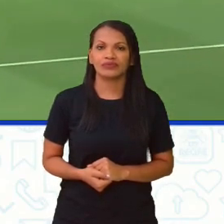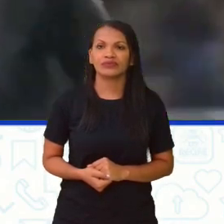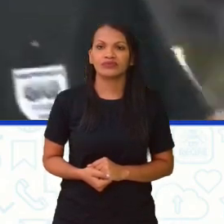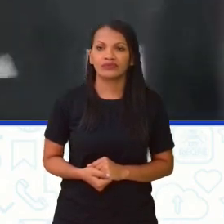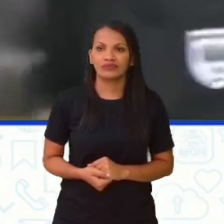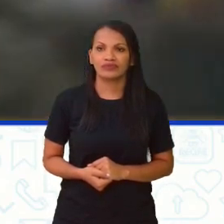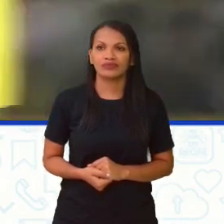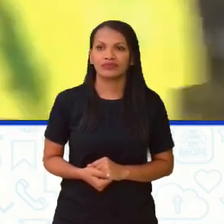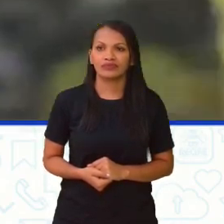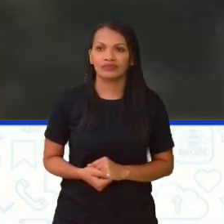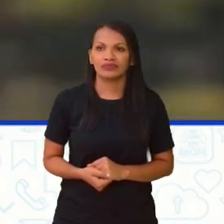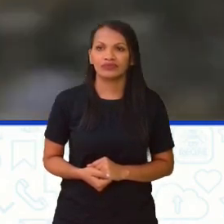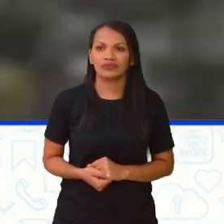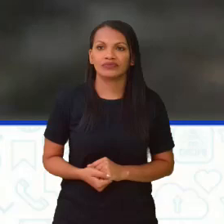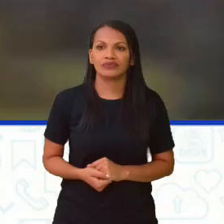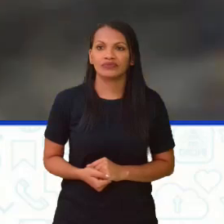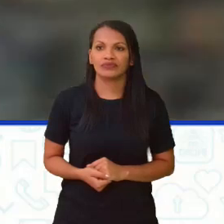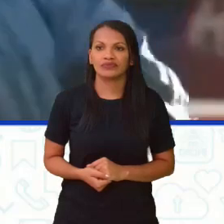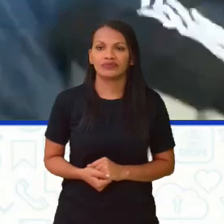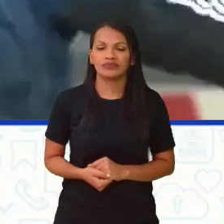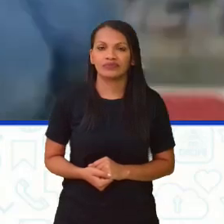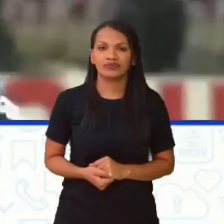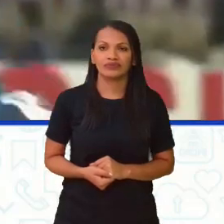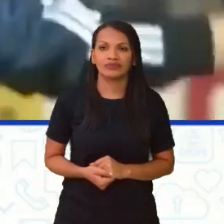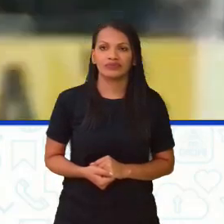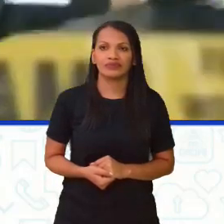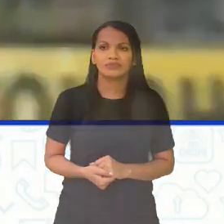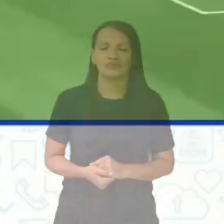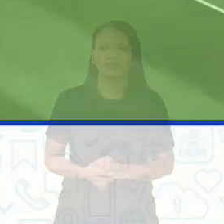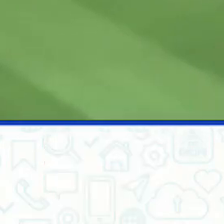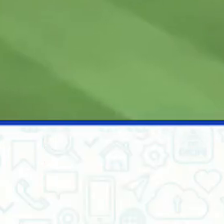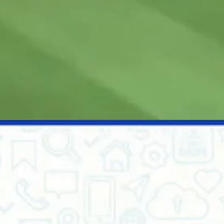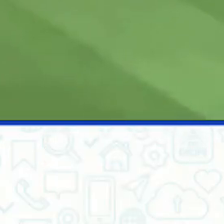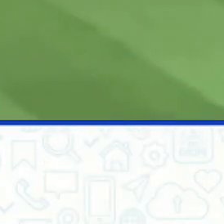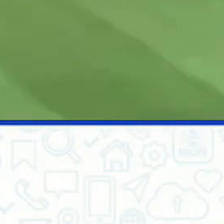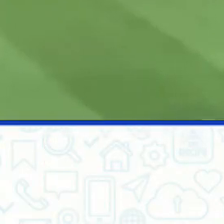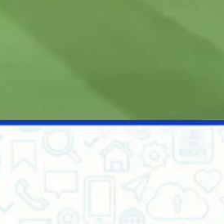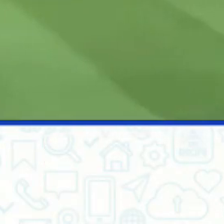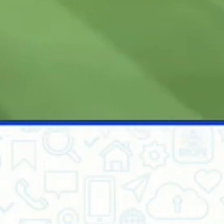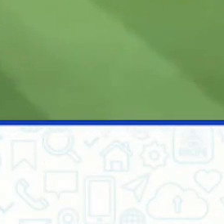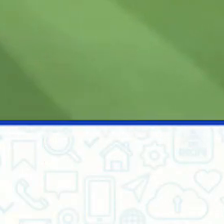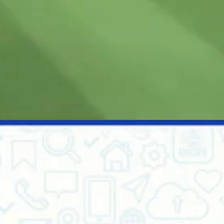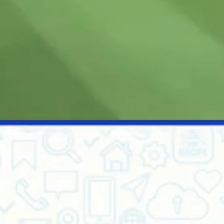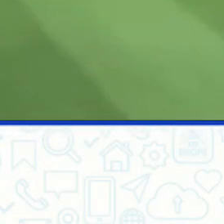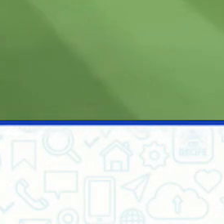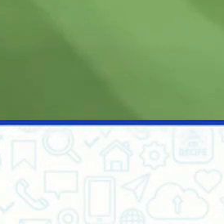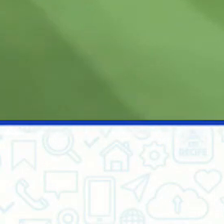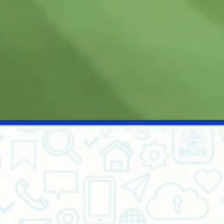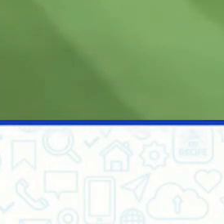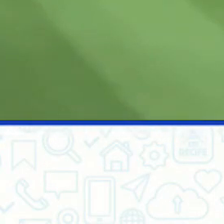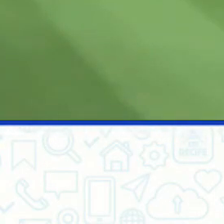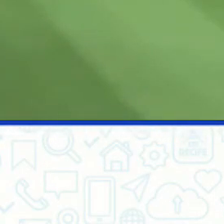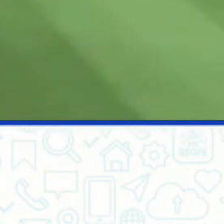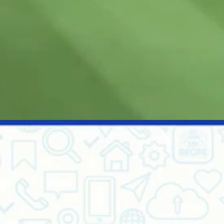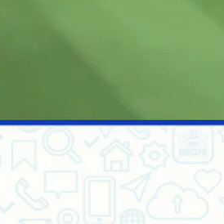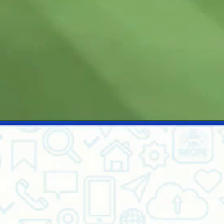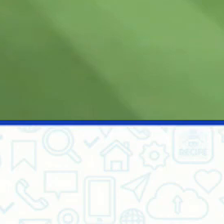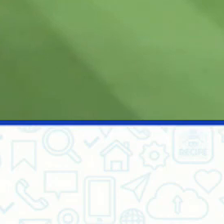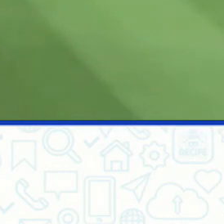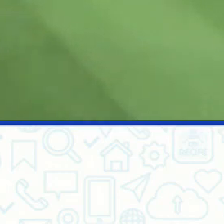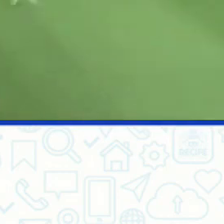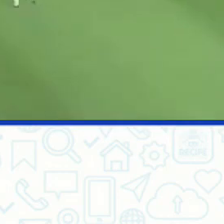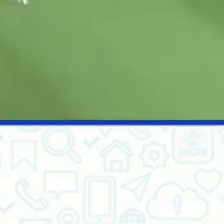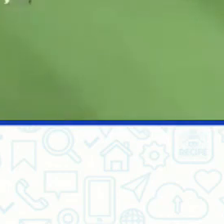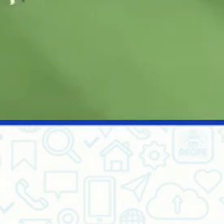arriscou, bateu fraquinho pro gol. O Rivaldo pediu pra ele ali do lado. Tava livre, o Rivaldo pediu pra ele. Mas é a segunda vez que o Cleberson